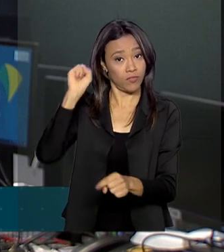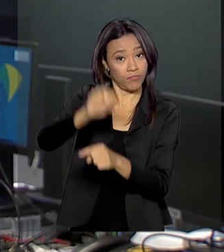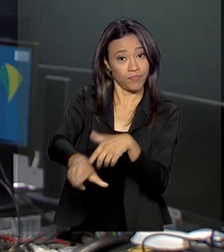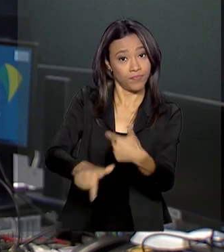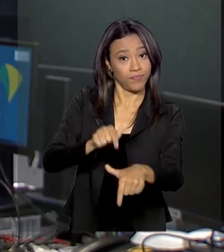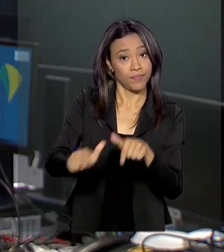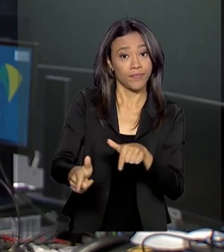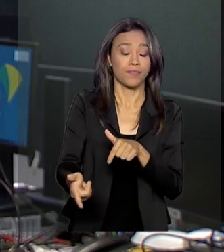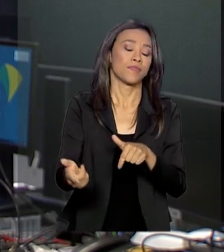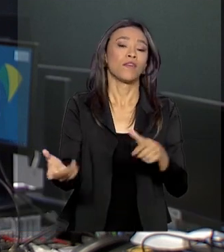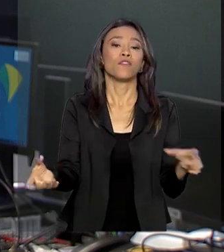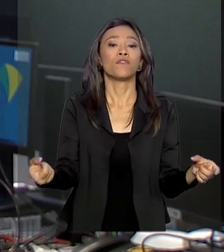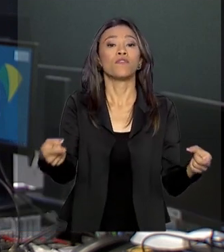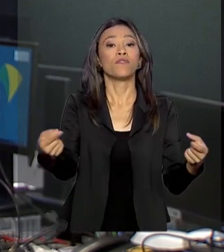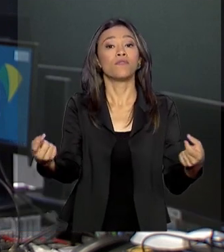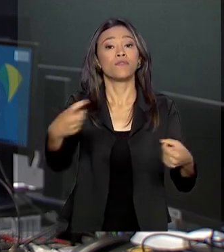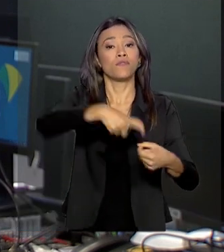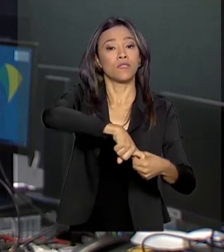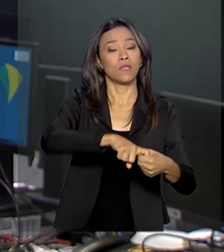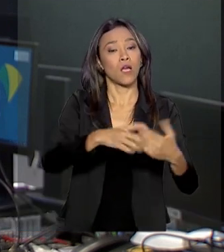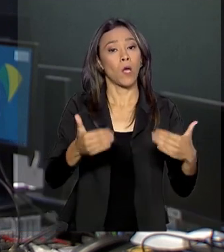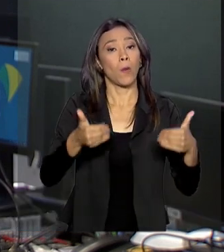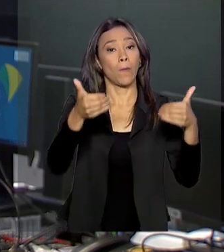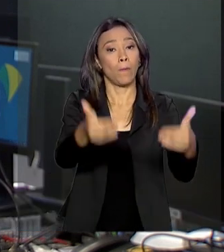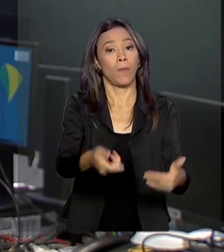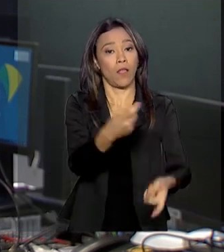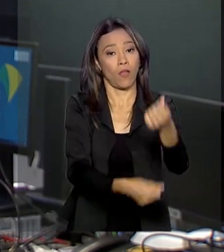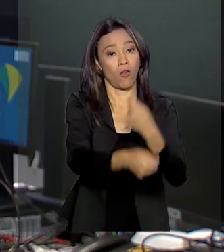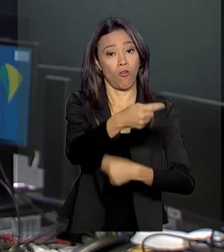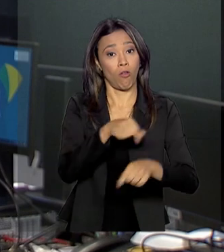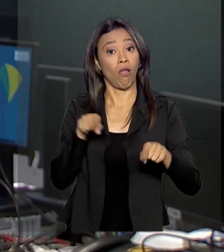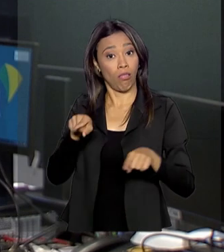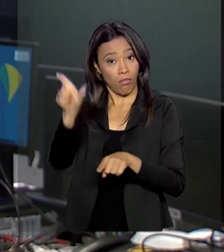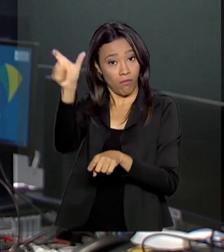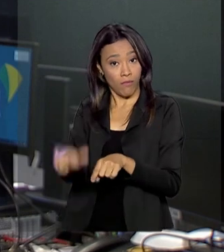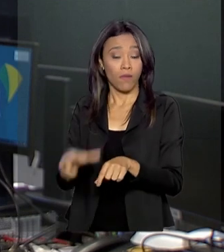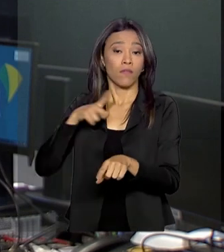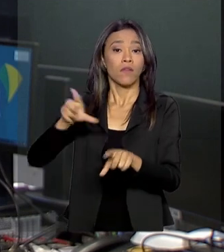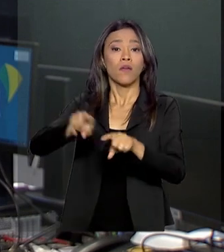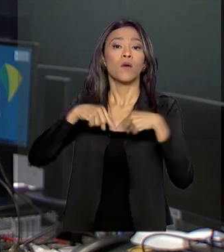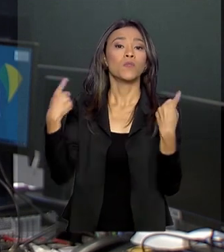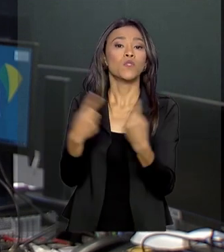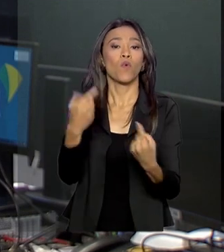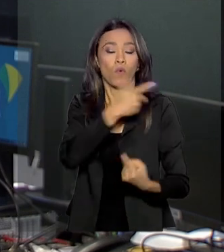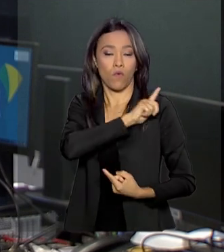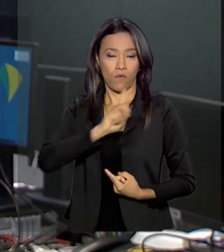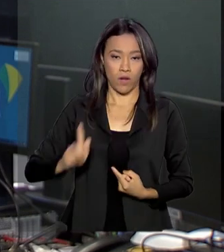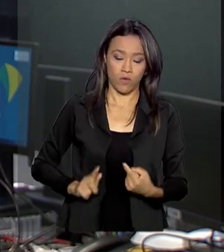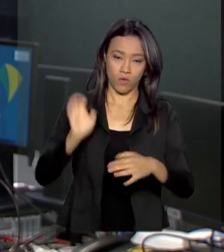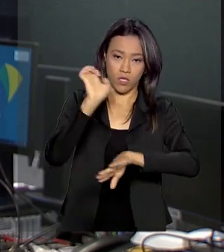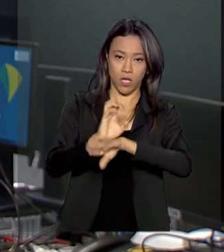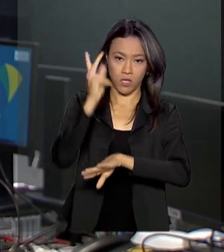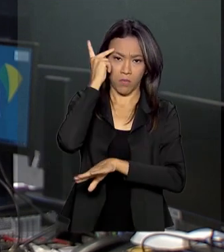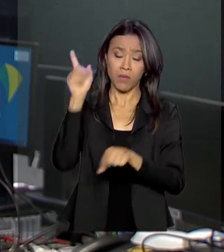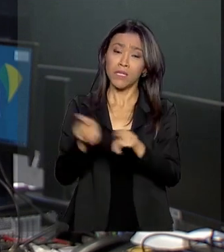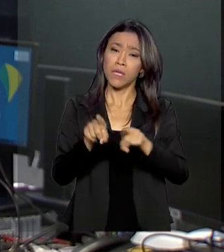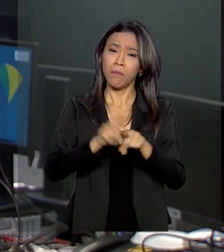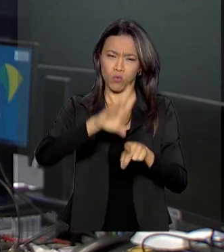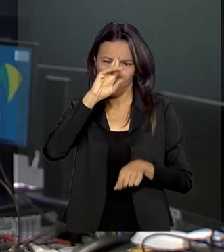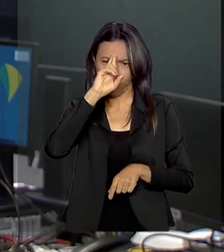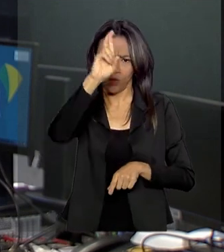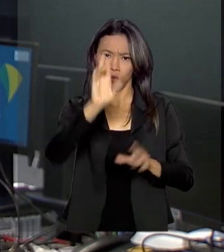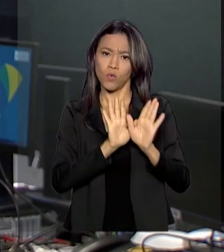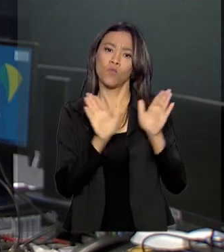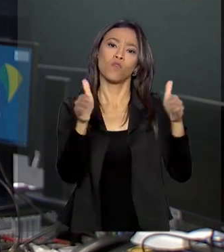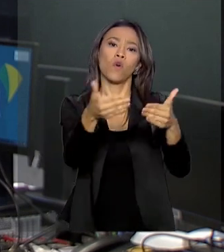Ministério da Economia, Carlos da Costa, se reúne com o governador de São Paulo, João Dória, e o diretor do Fórum Econômico Mundial,